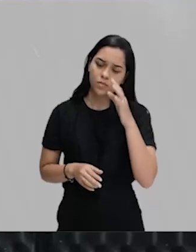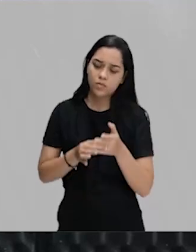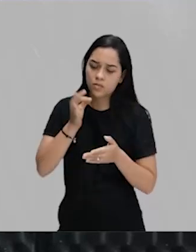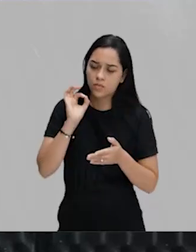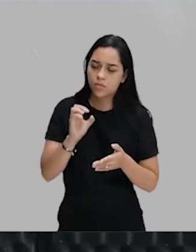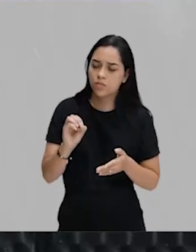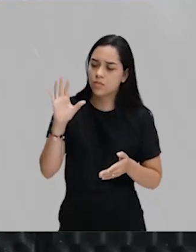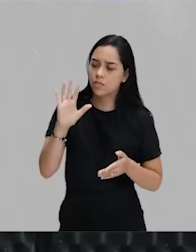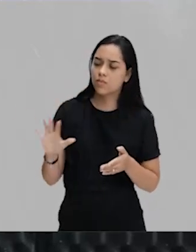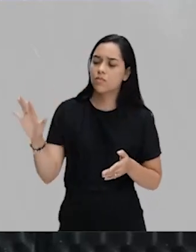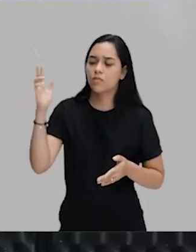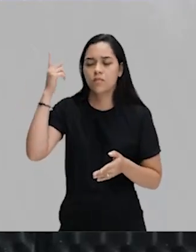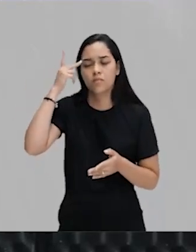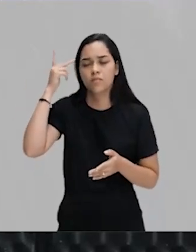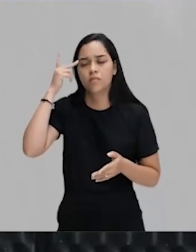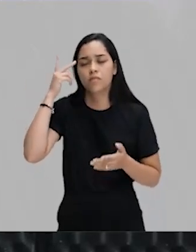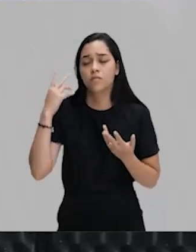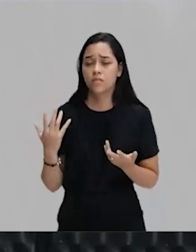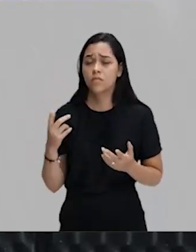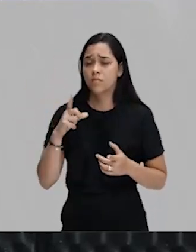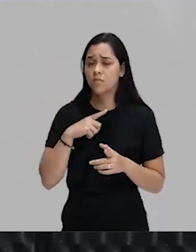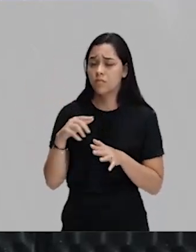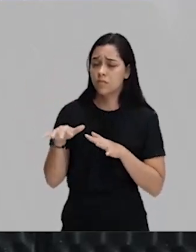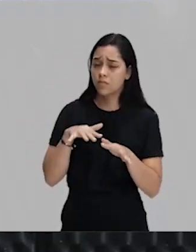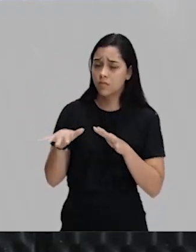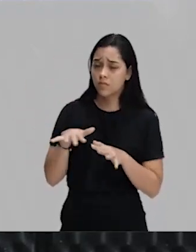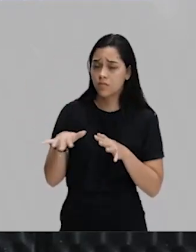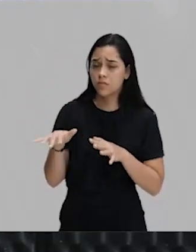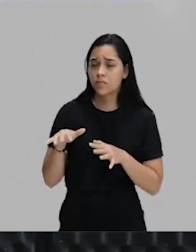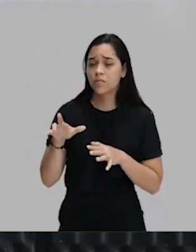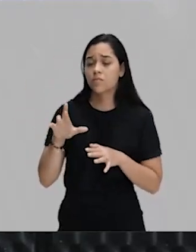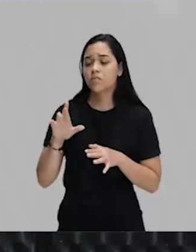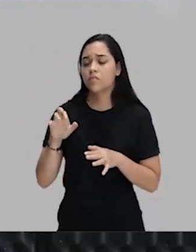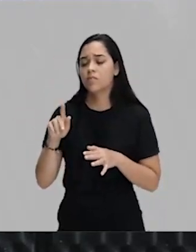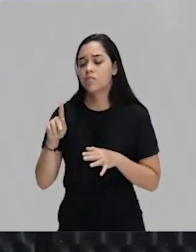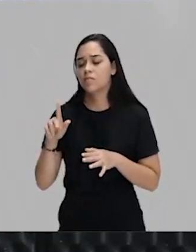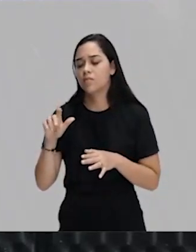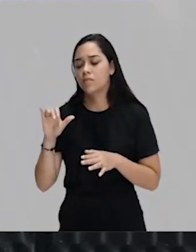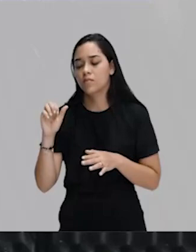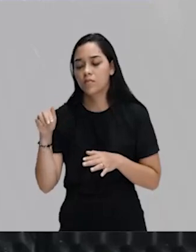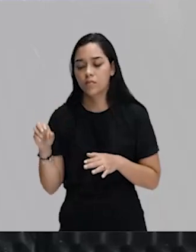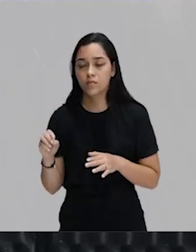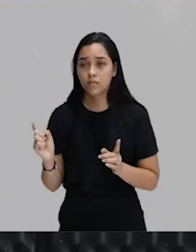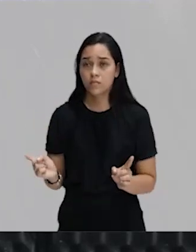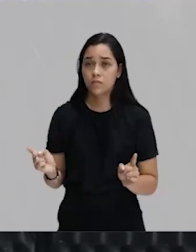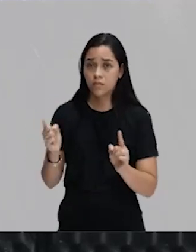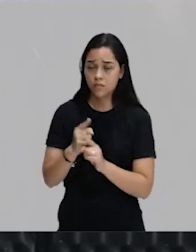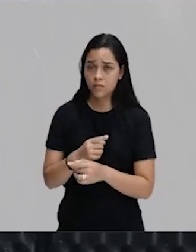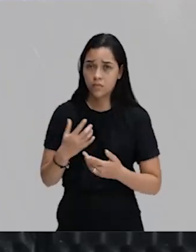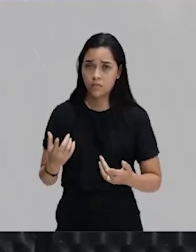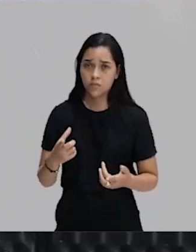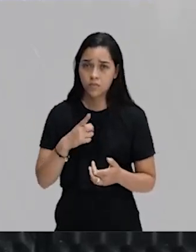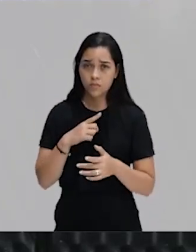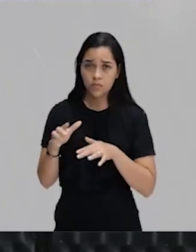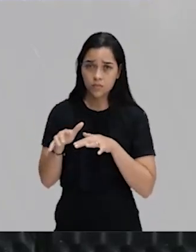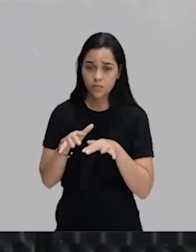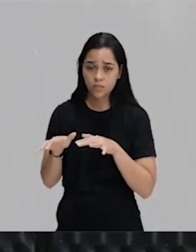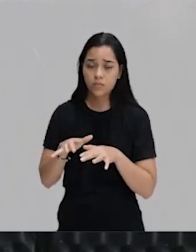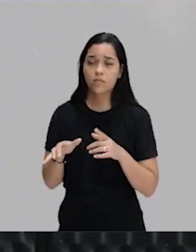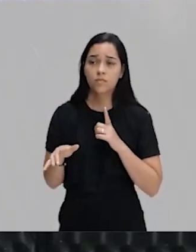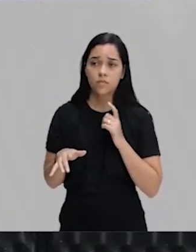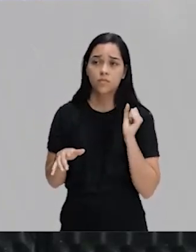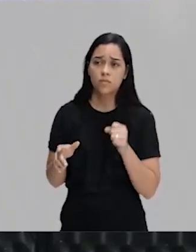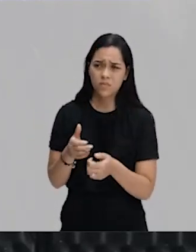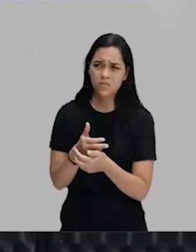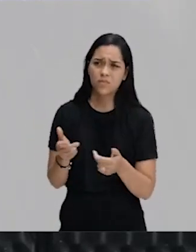região do Oeste Paulista. Então, o movimento republicano, apesar das suas contradições, porque o movimento, ele tem uma